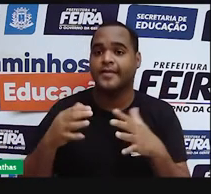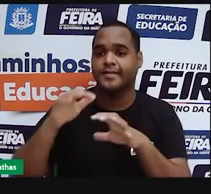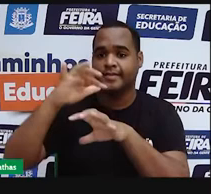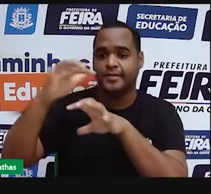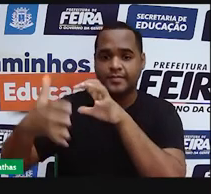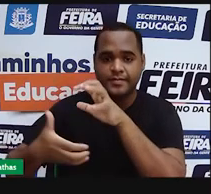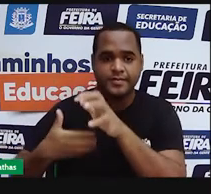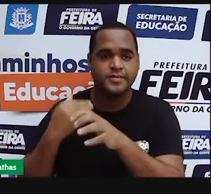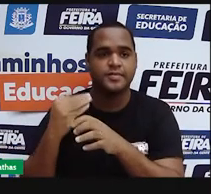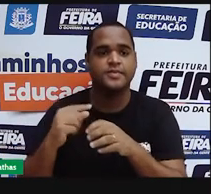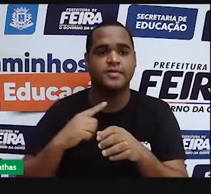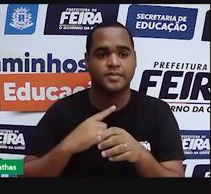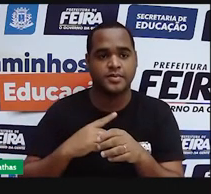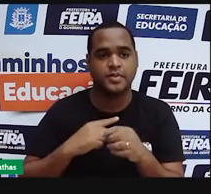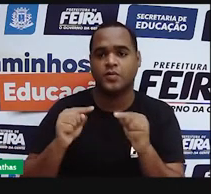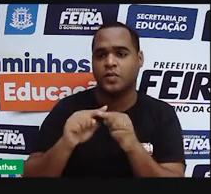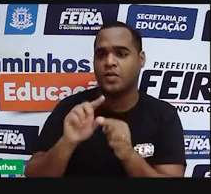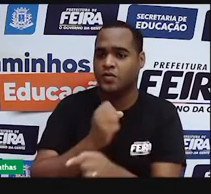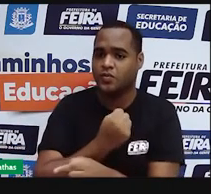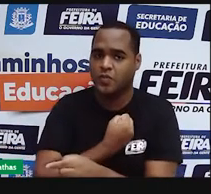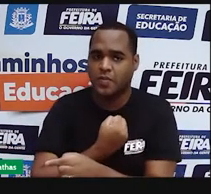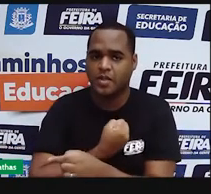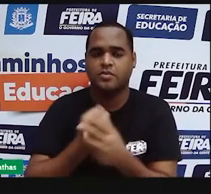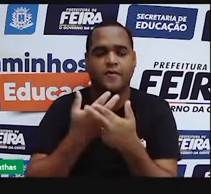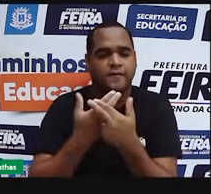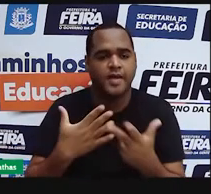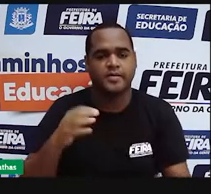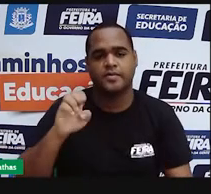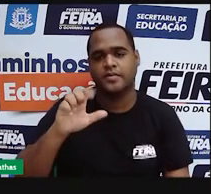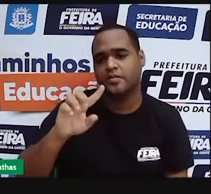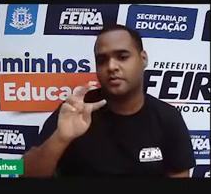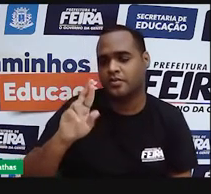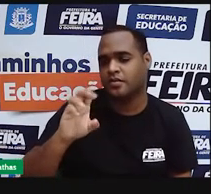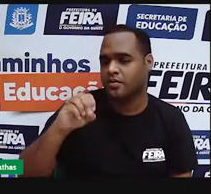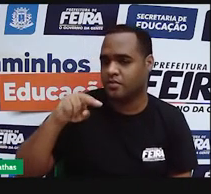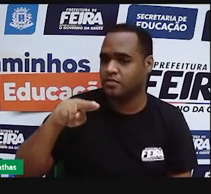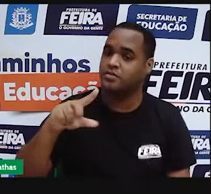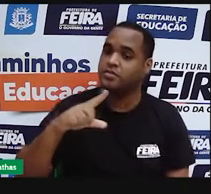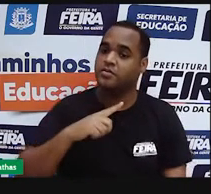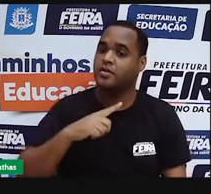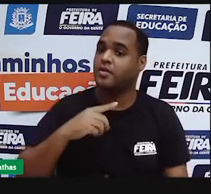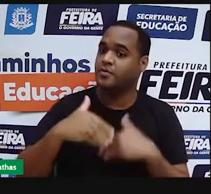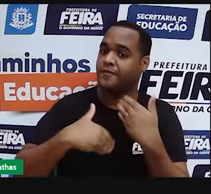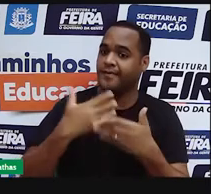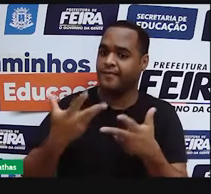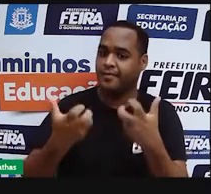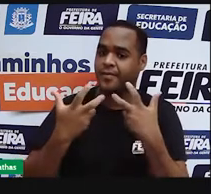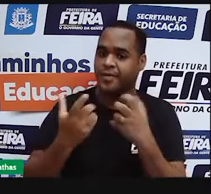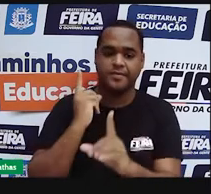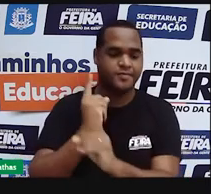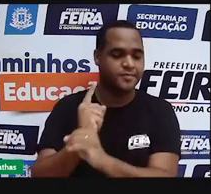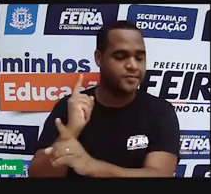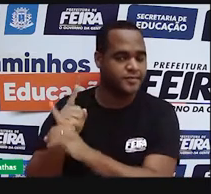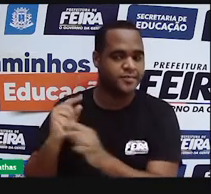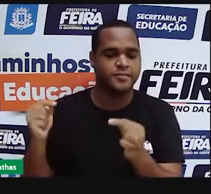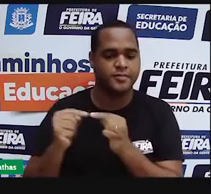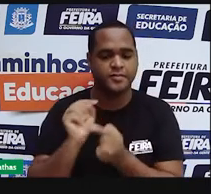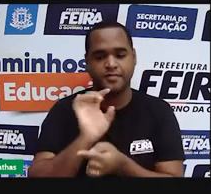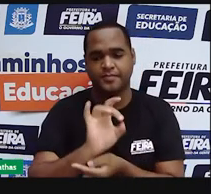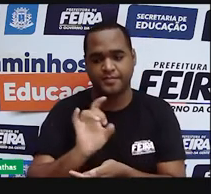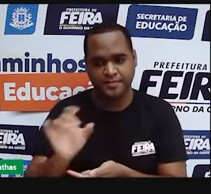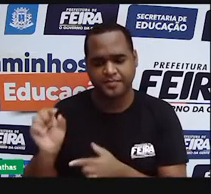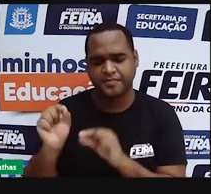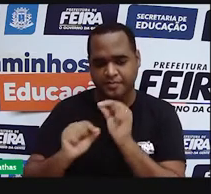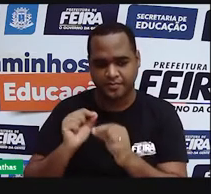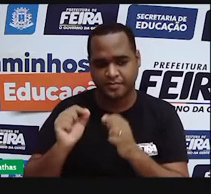comporta um número bem específico de elétrons, que a gente vai ver daqui a pouquinho qual é o de cada uma delas.